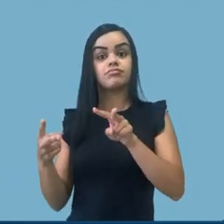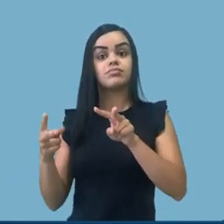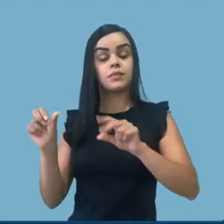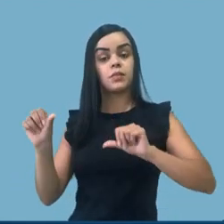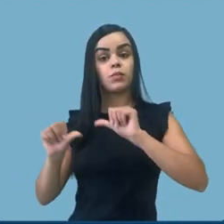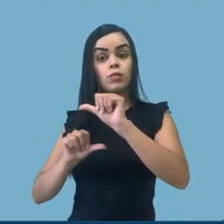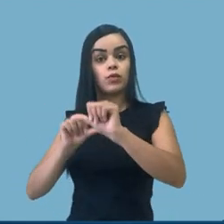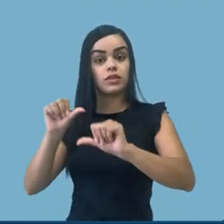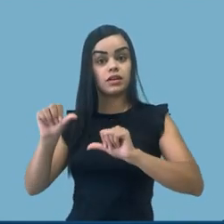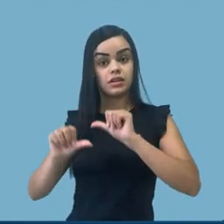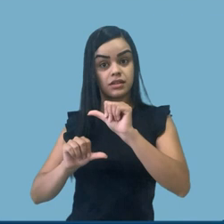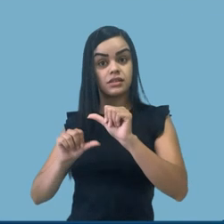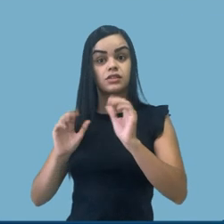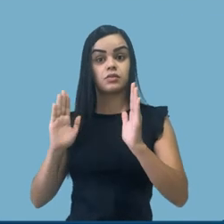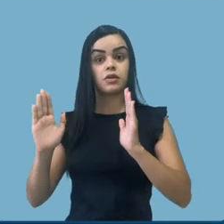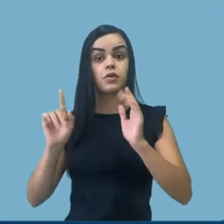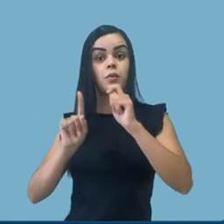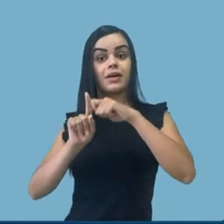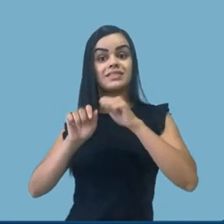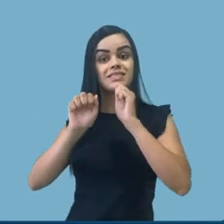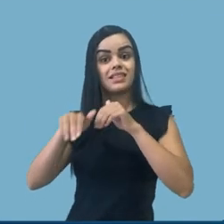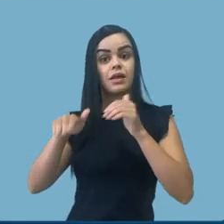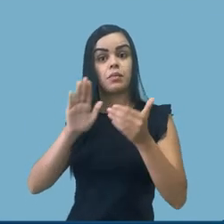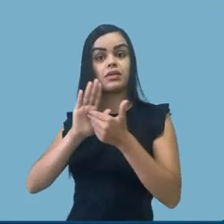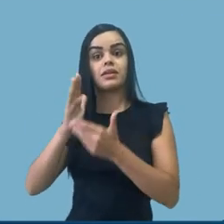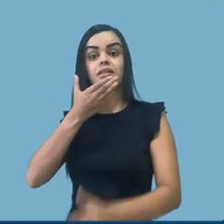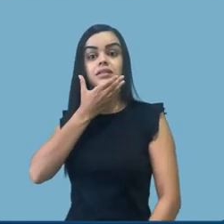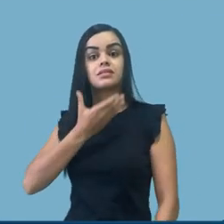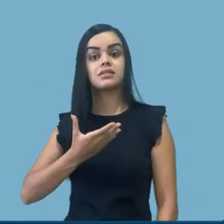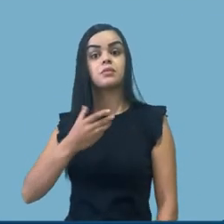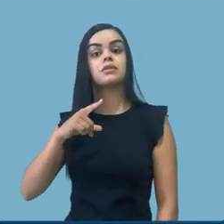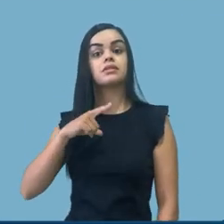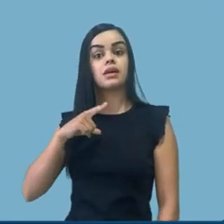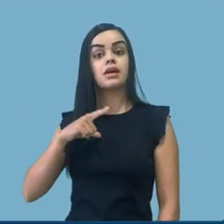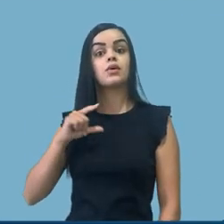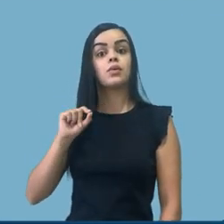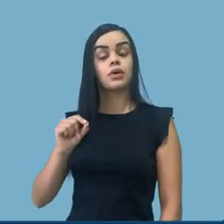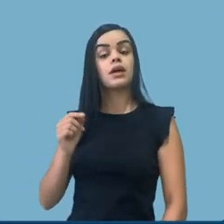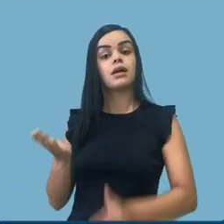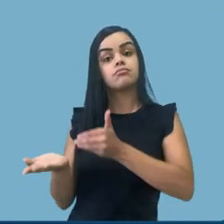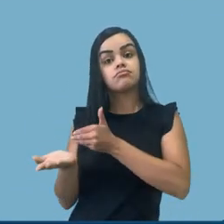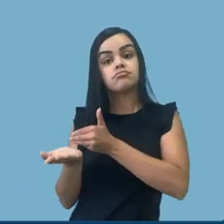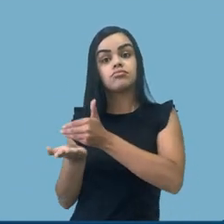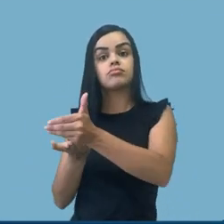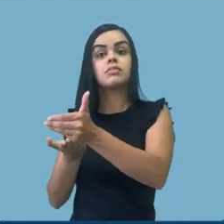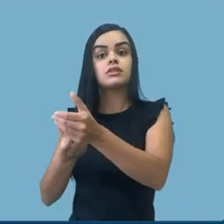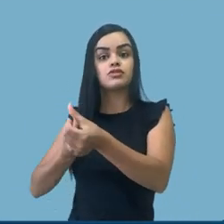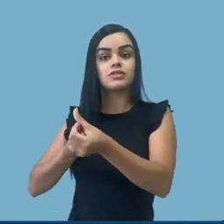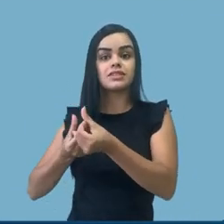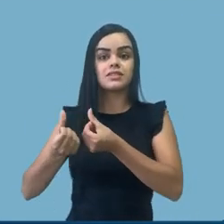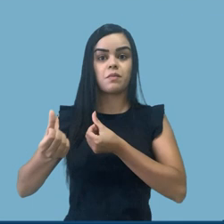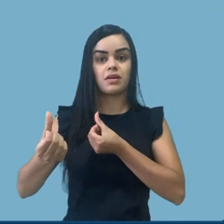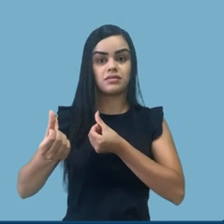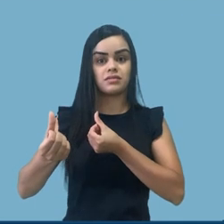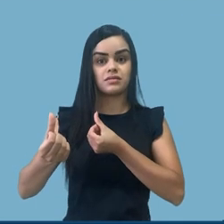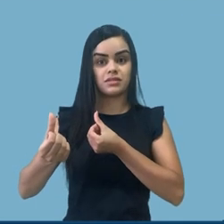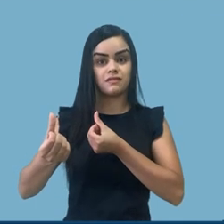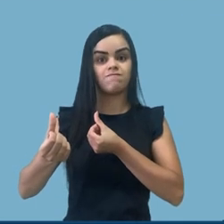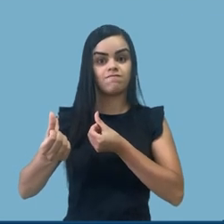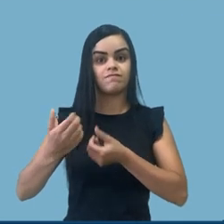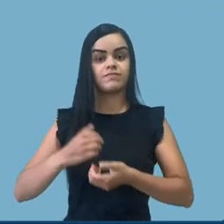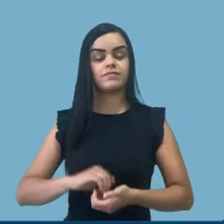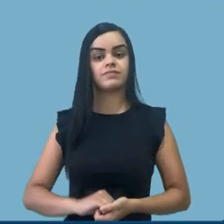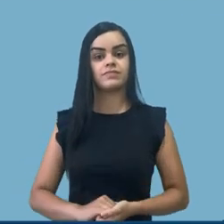para o período de setembro a dezembro, que marca também o início de um novo ciclo anual, ou o início de um ciclo anual.